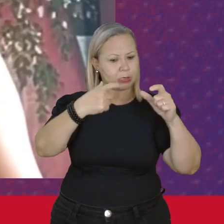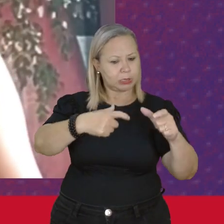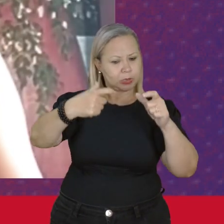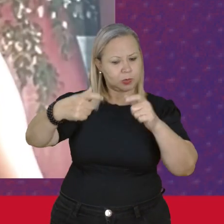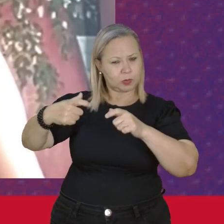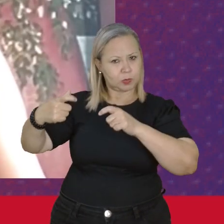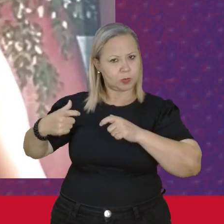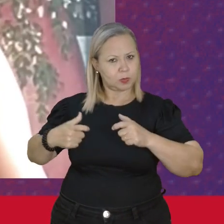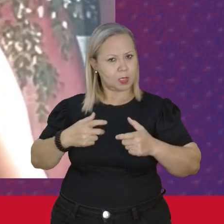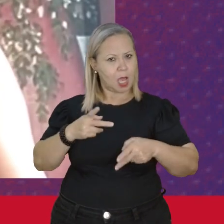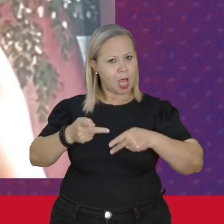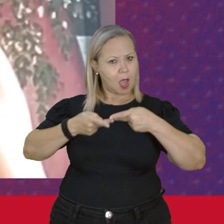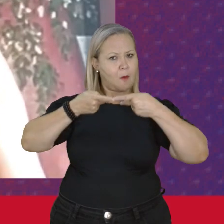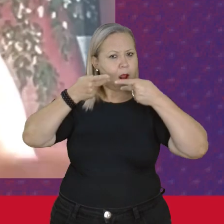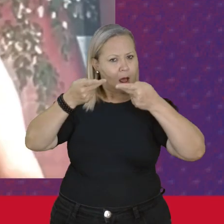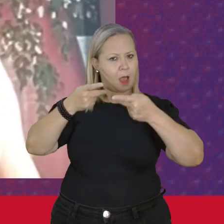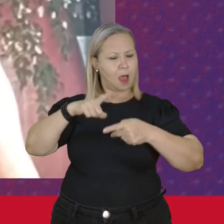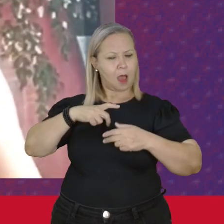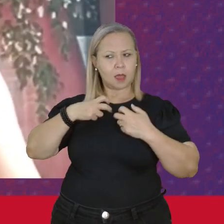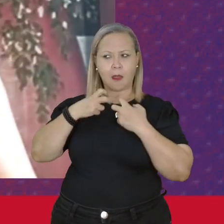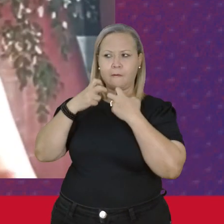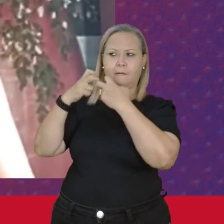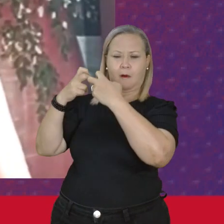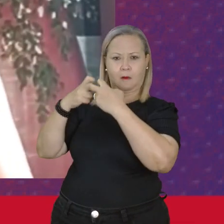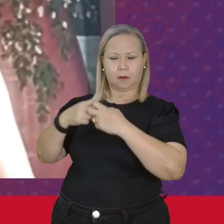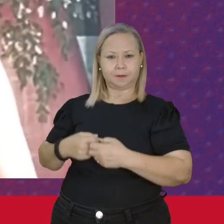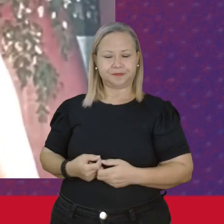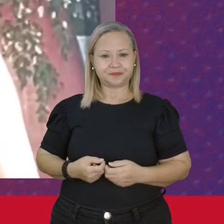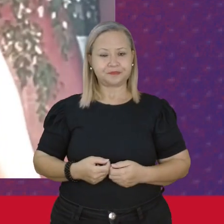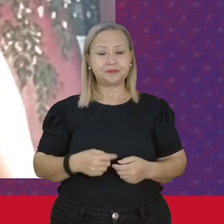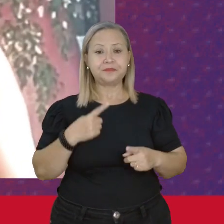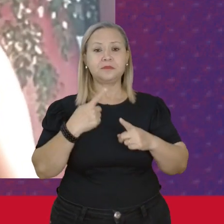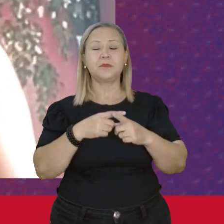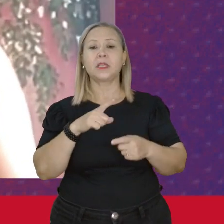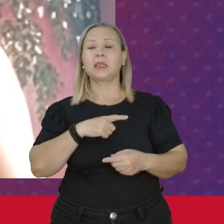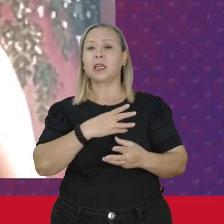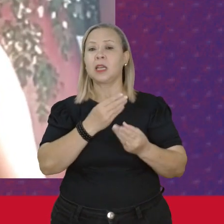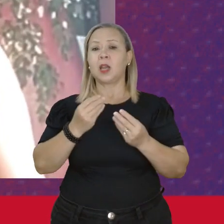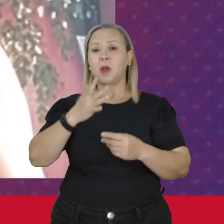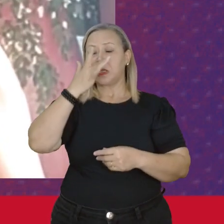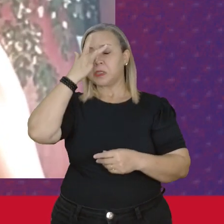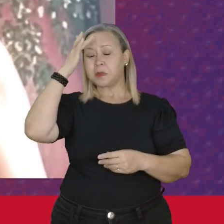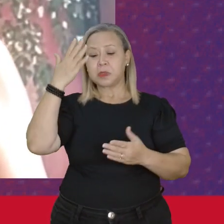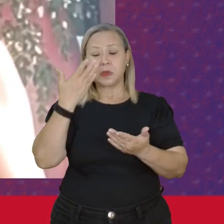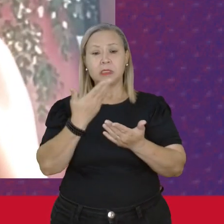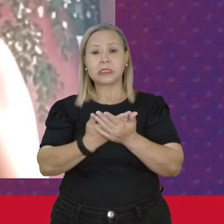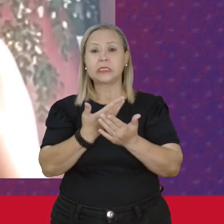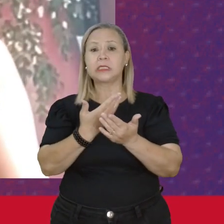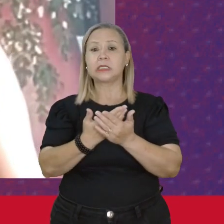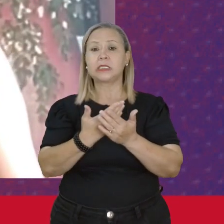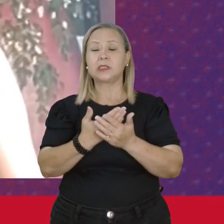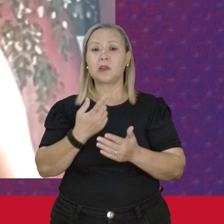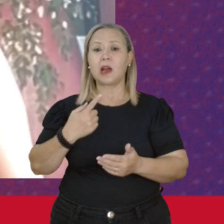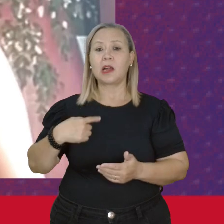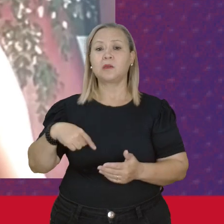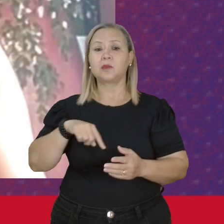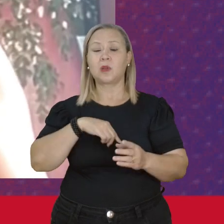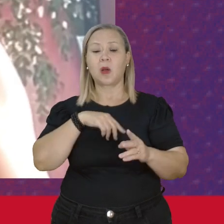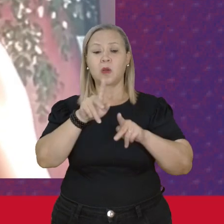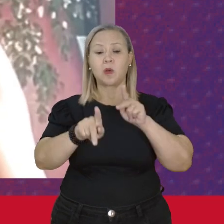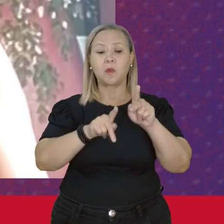fala Porque tem Muitas pessoas Que estudaram Nossos povos Então eles falam Por nós